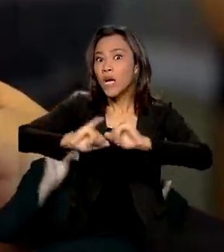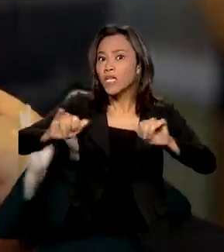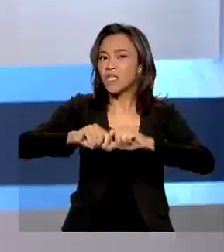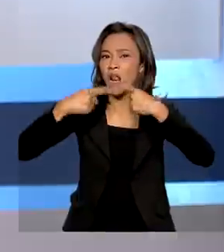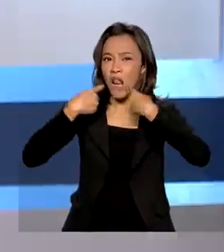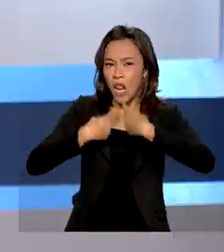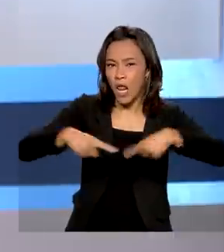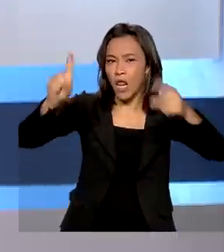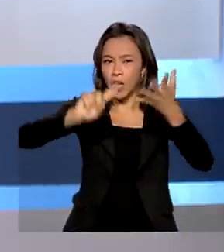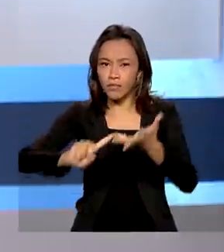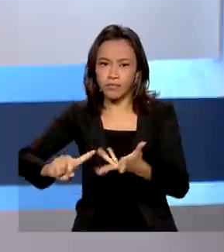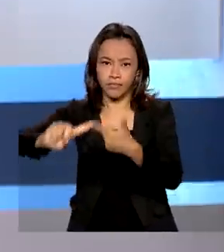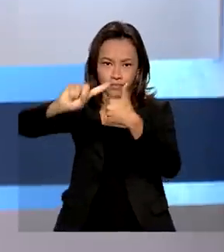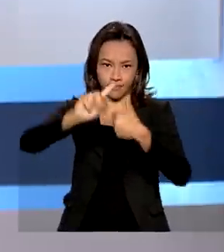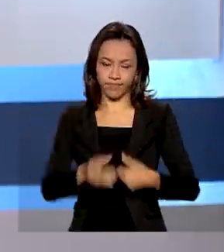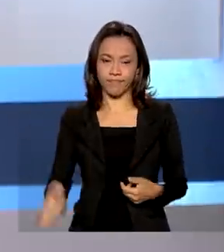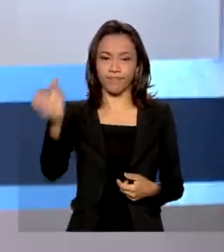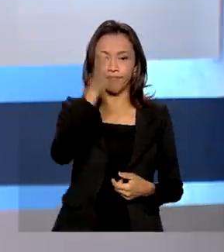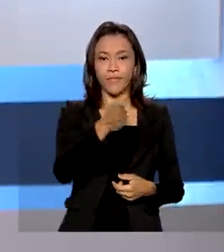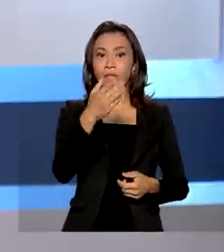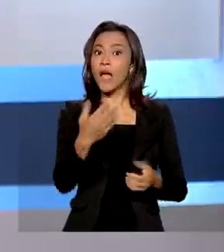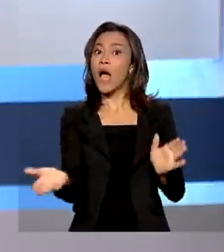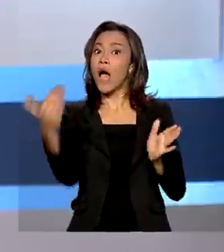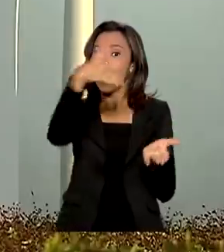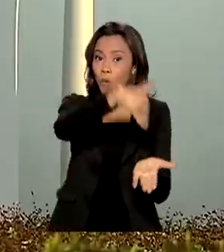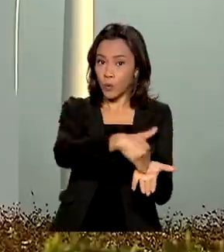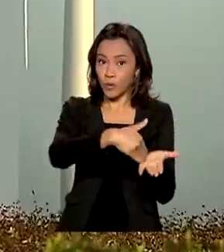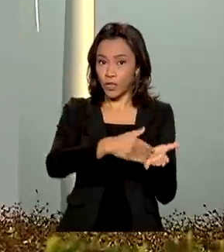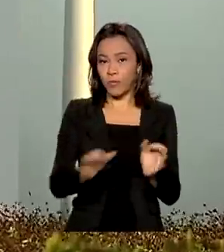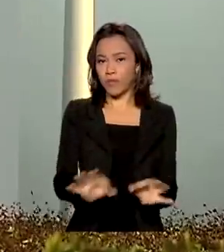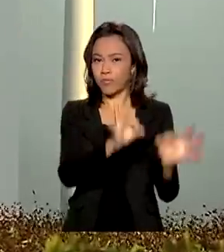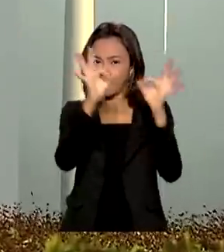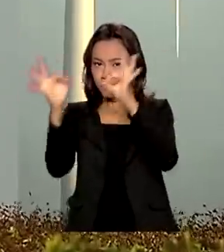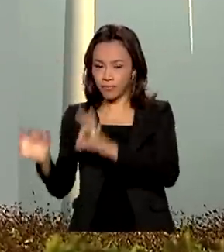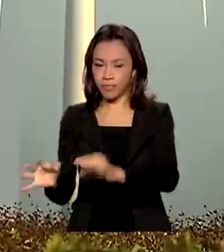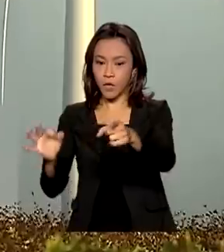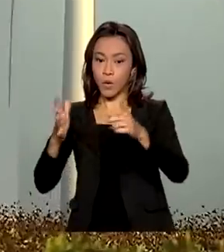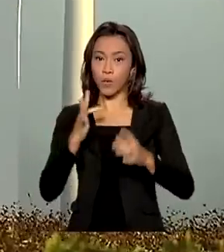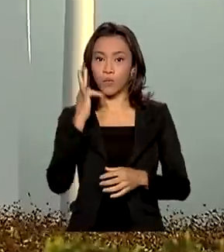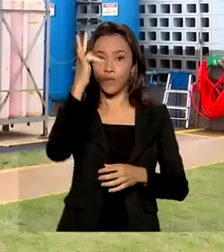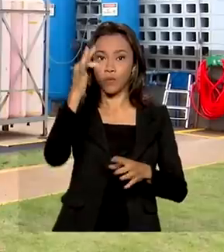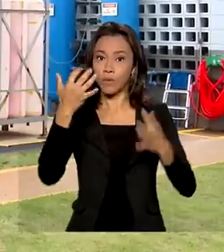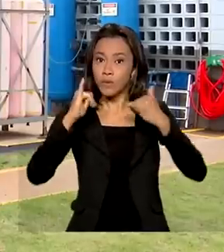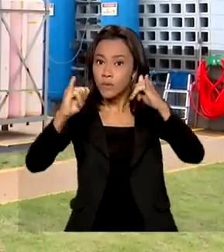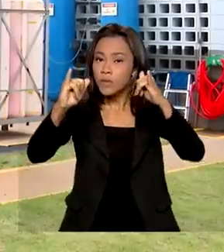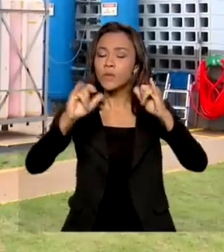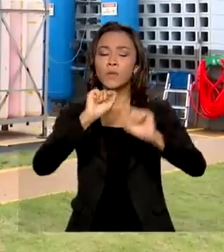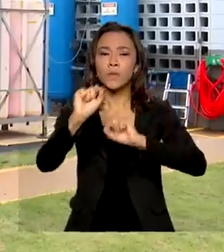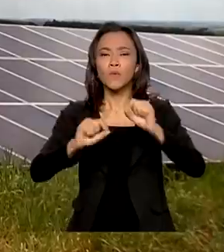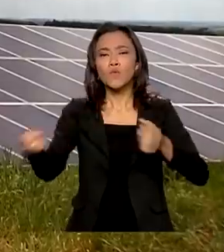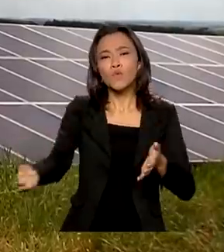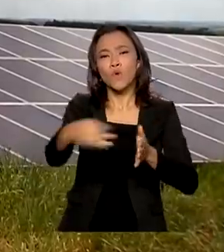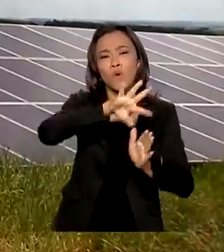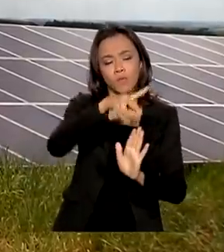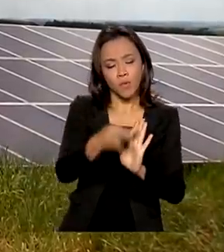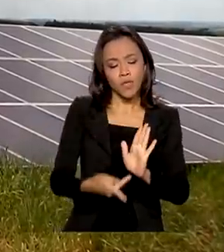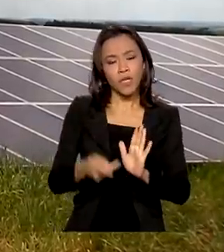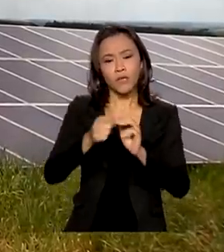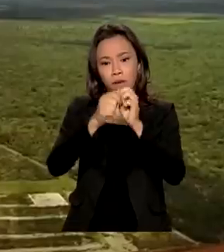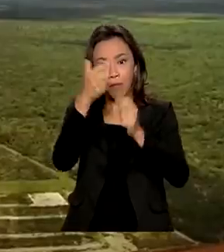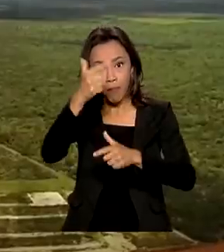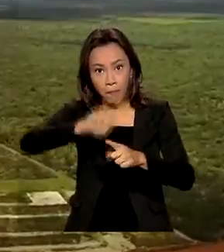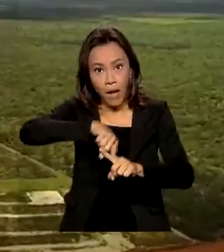denúncias. E na última reportagem da série O Futuro da Energia, os novos projetos para ampliar a matriz